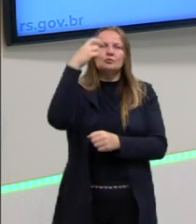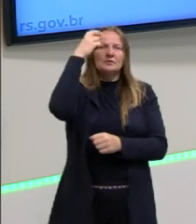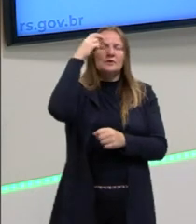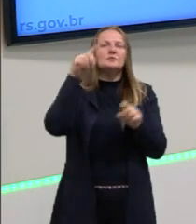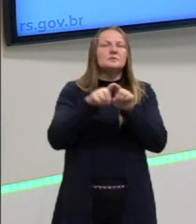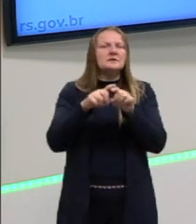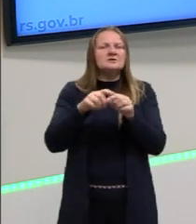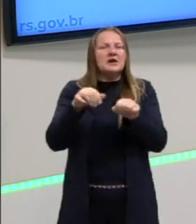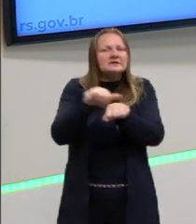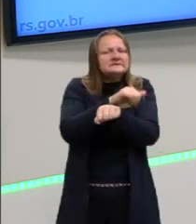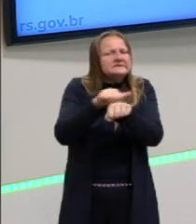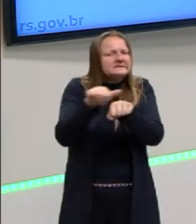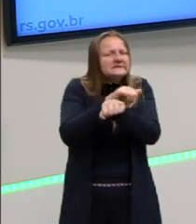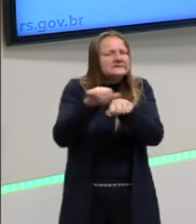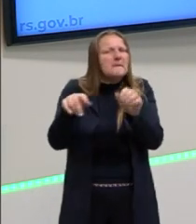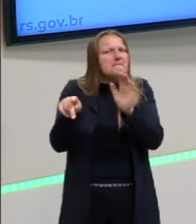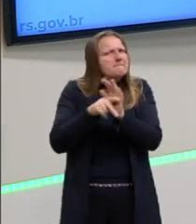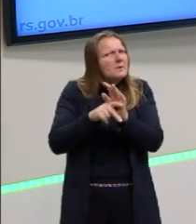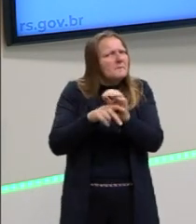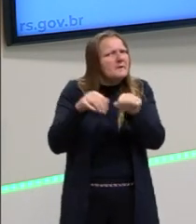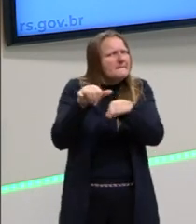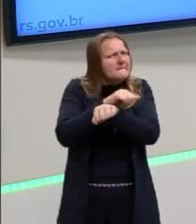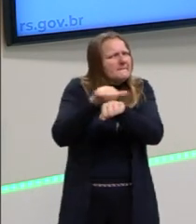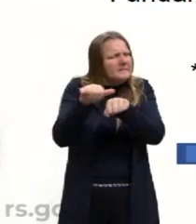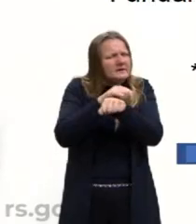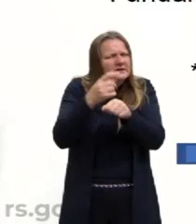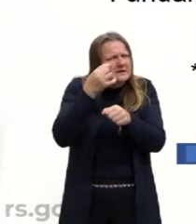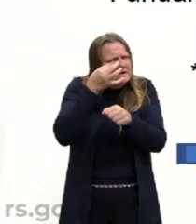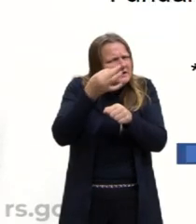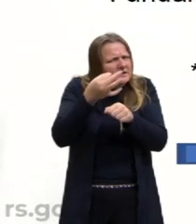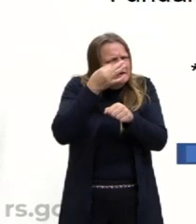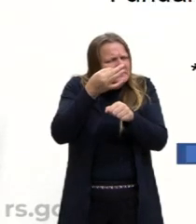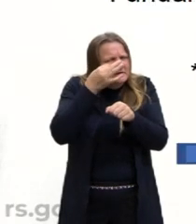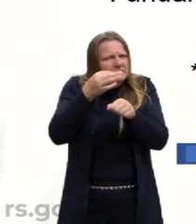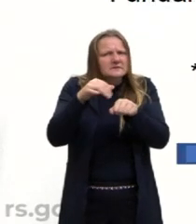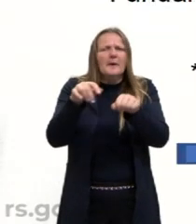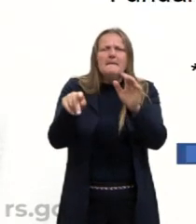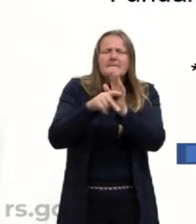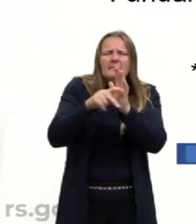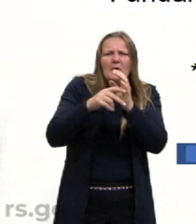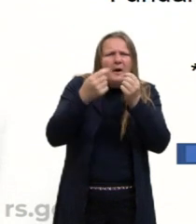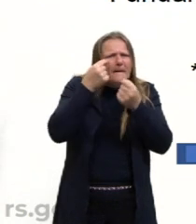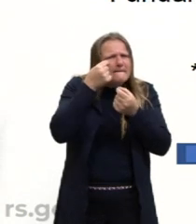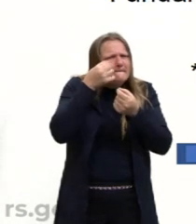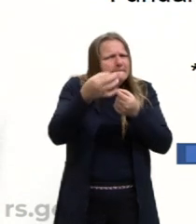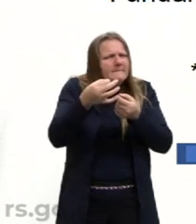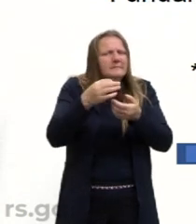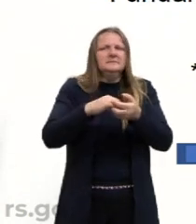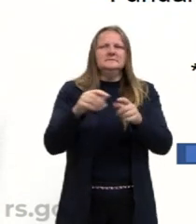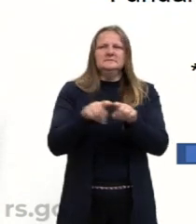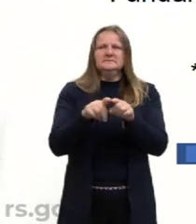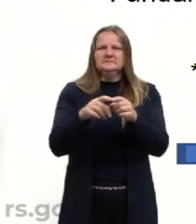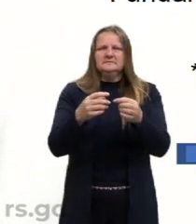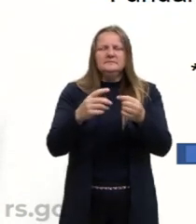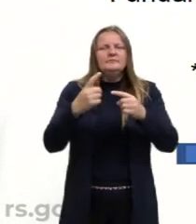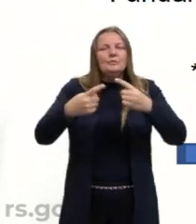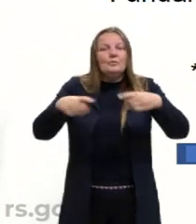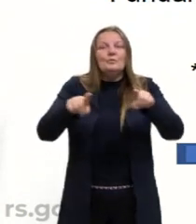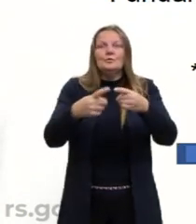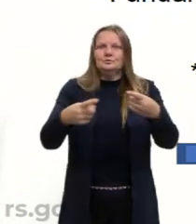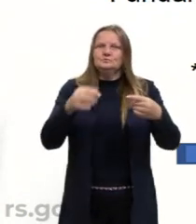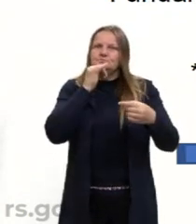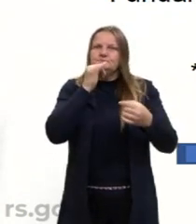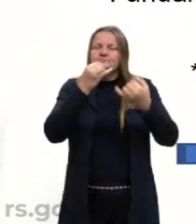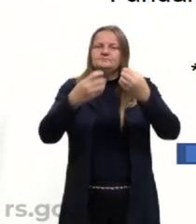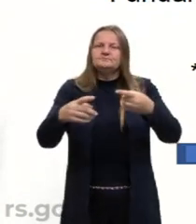é pensando nisso, são técnicos que já pensam, né? por isso que nós observamos a questão da música, por exemplo,